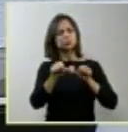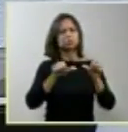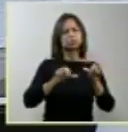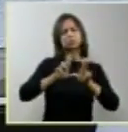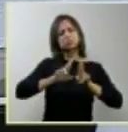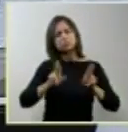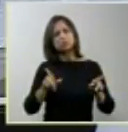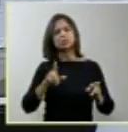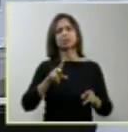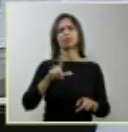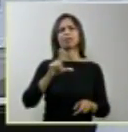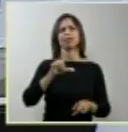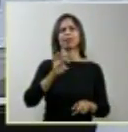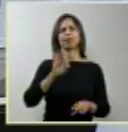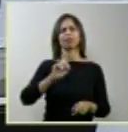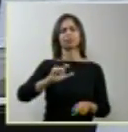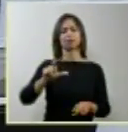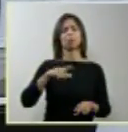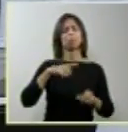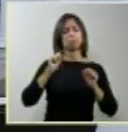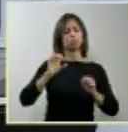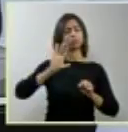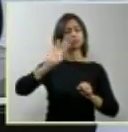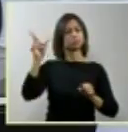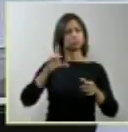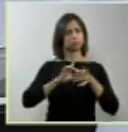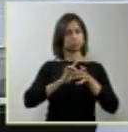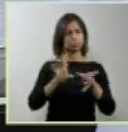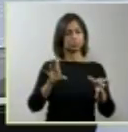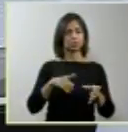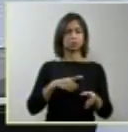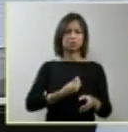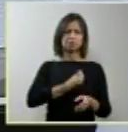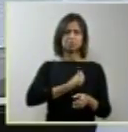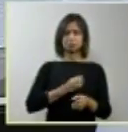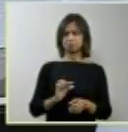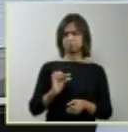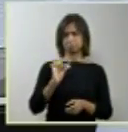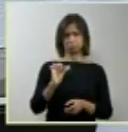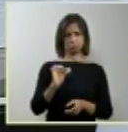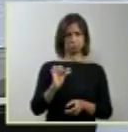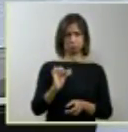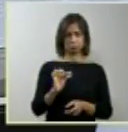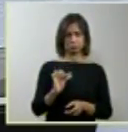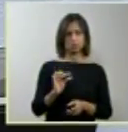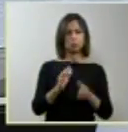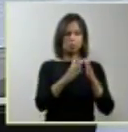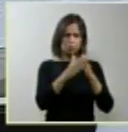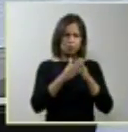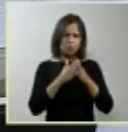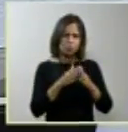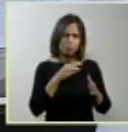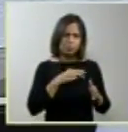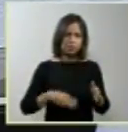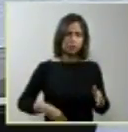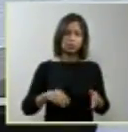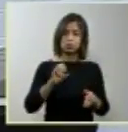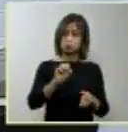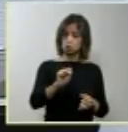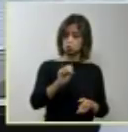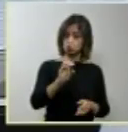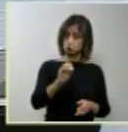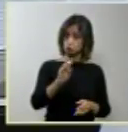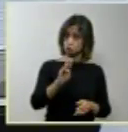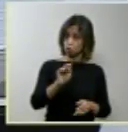eventualmente permitir uma sobrevida, por favor, senhor ministro, uma sobrevida